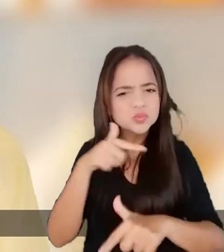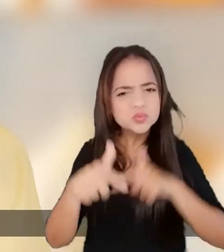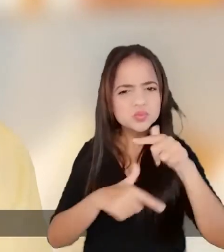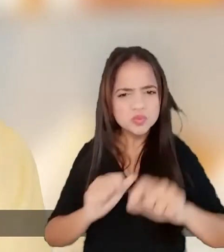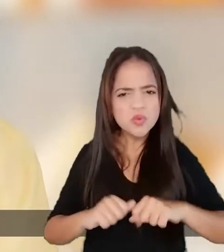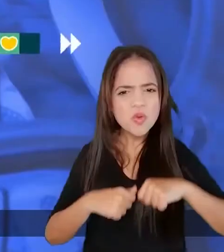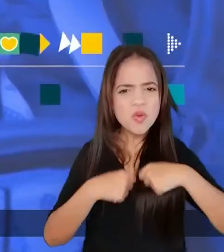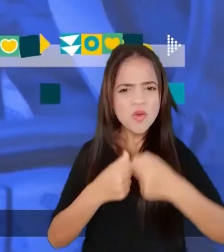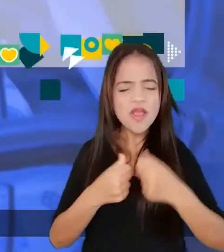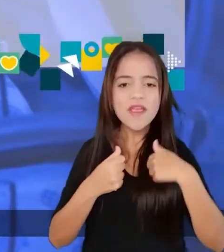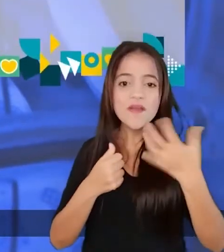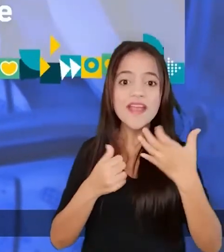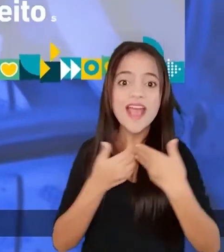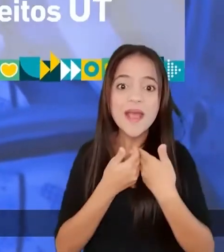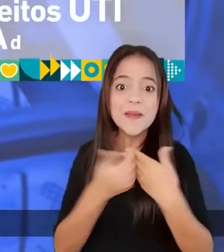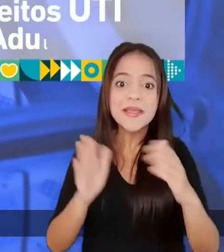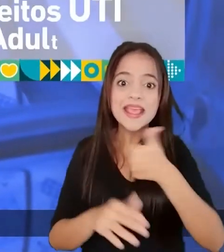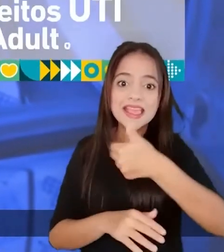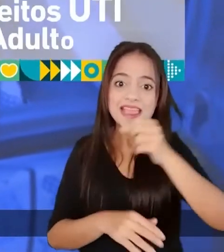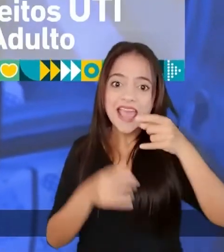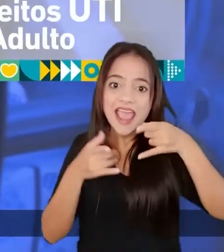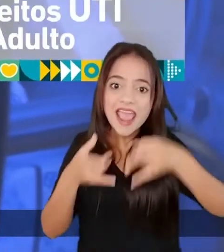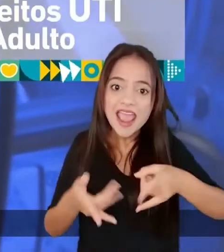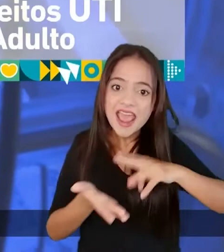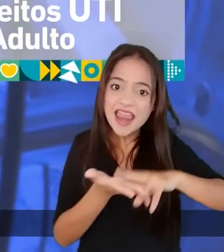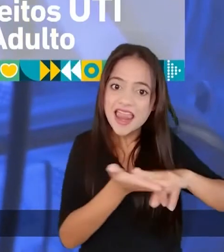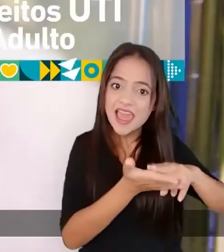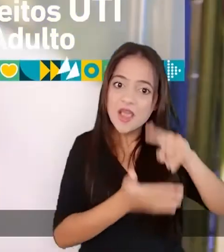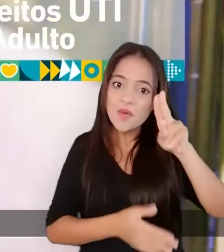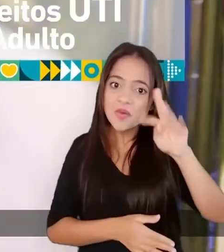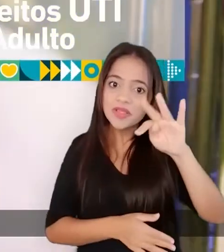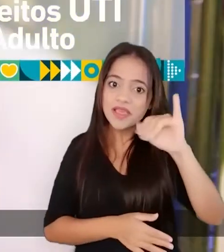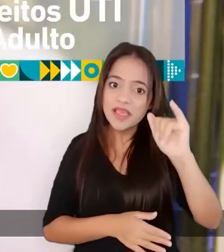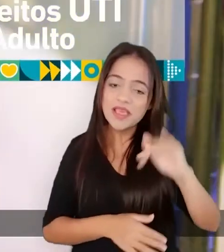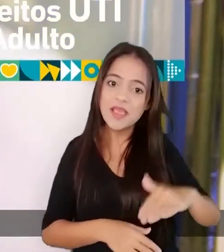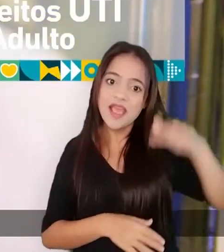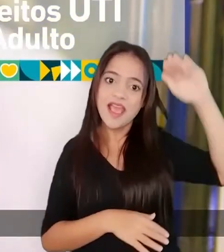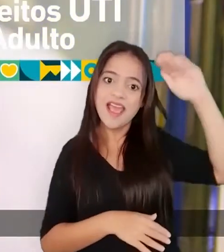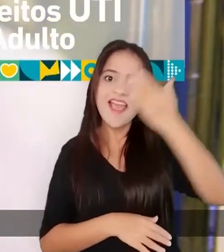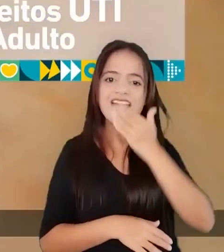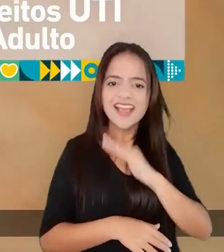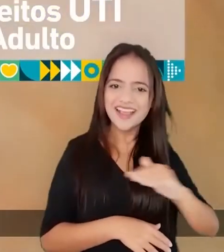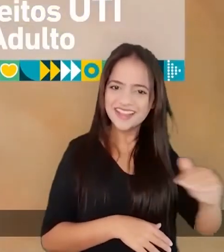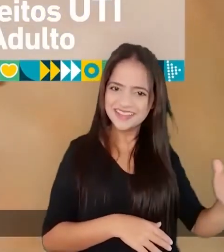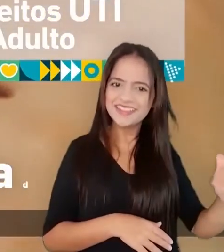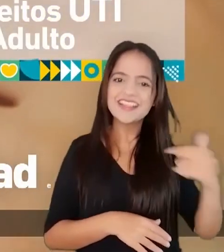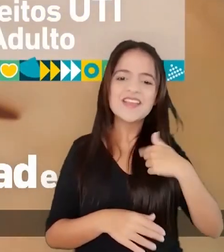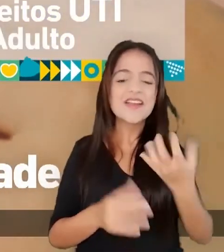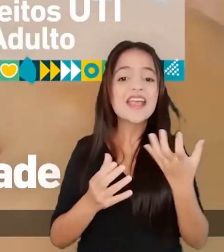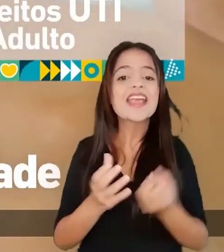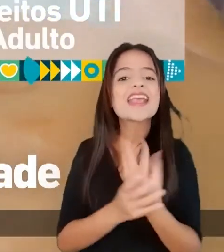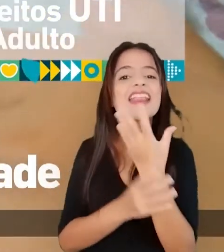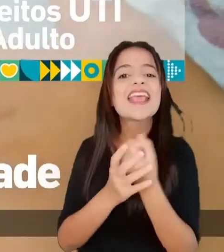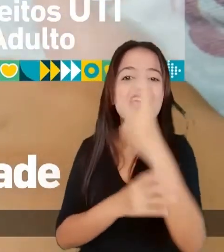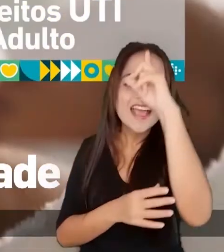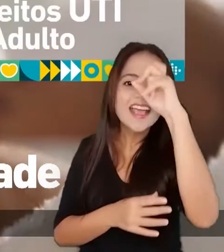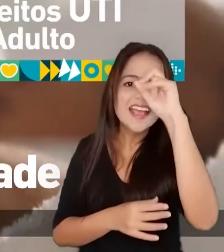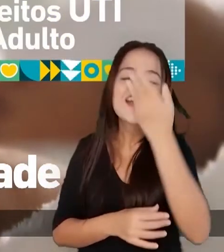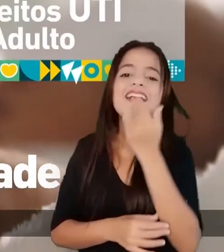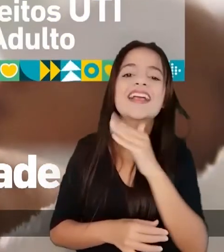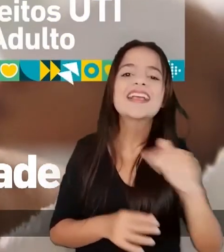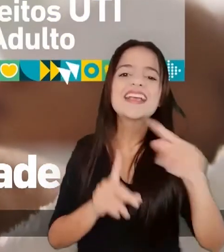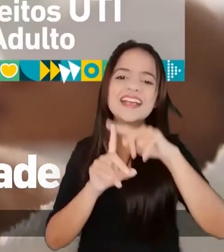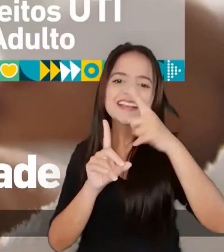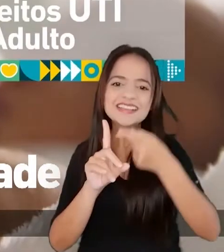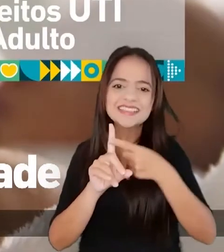muito trabalho, vou abrir 10 leitos de UTI pediatra e 10 para adultos. Vou criar o Hospital da Criança